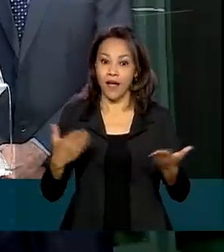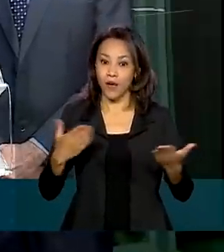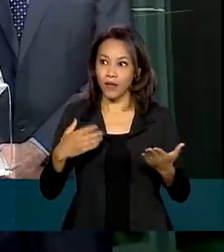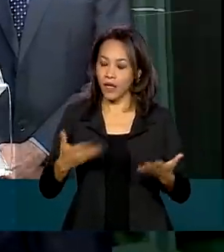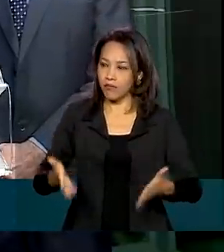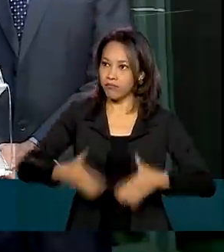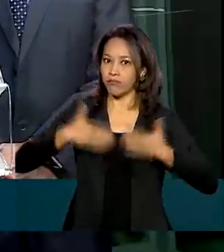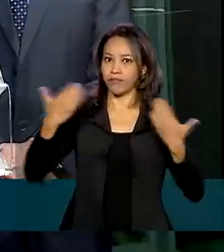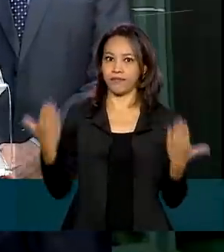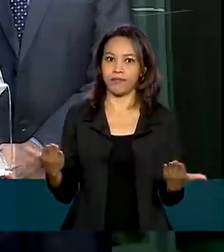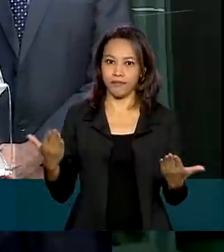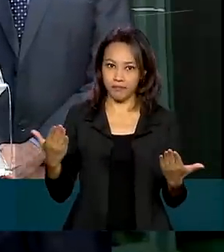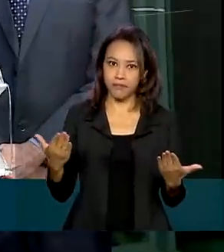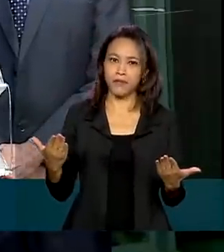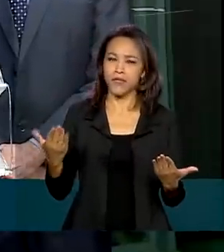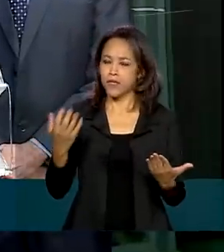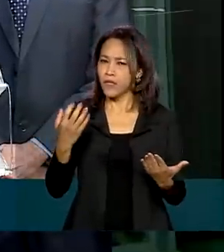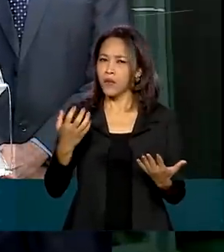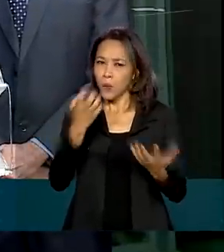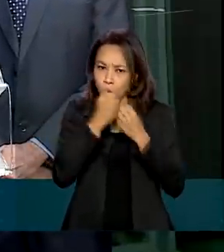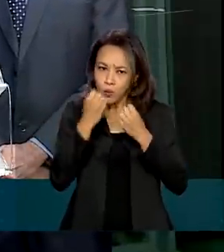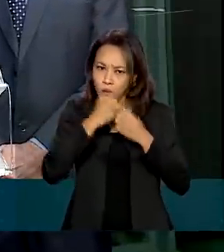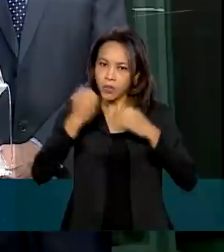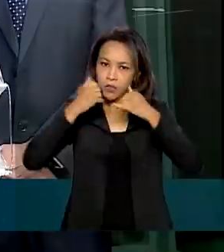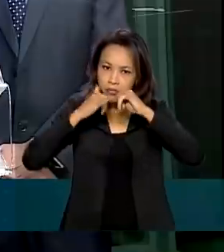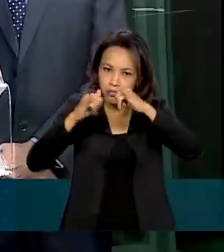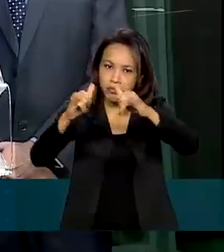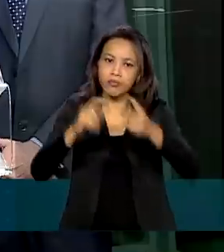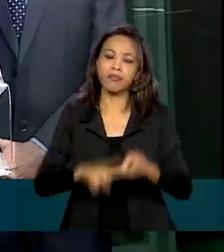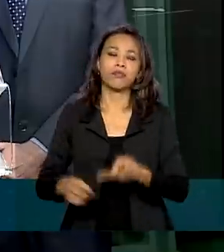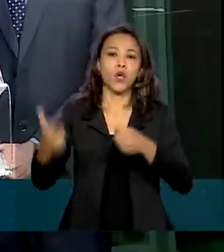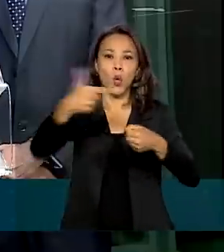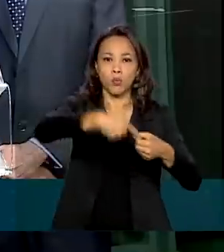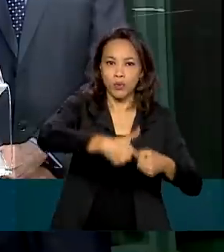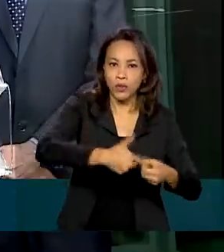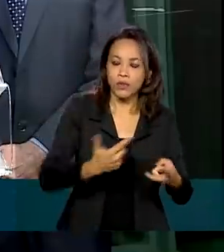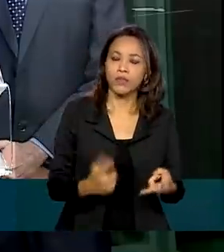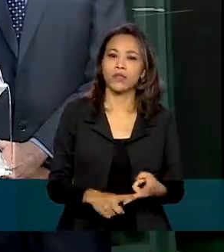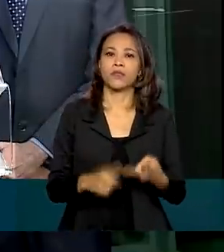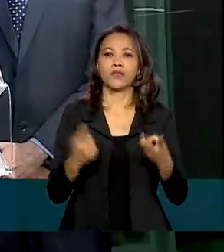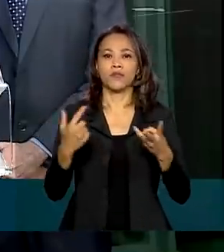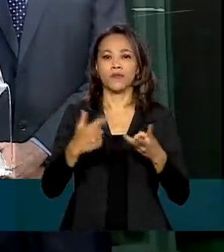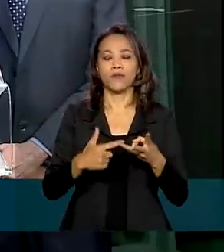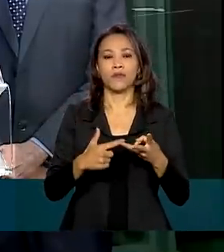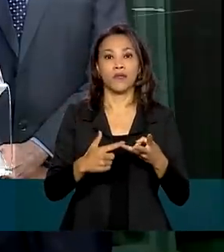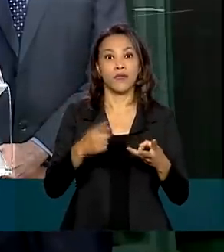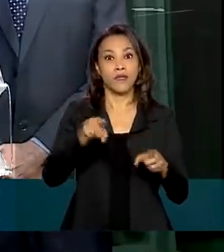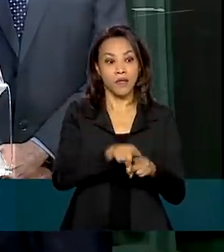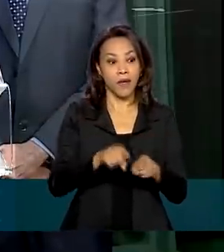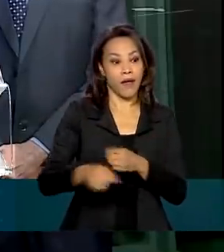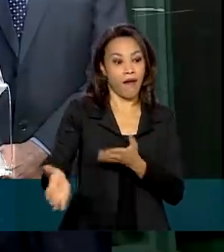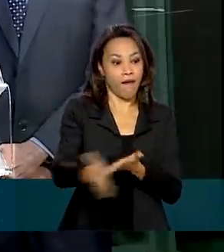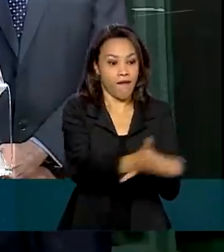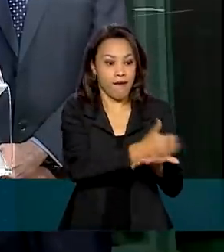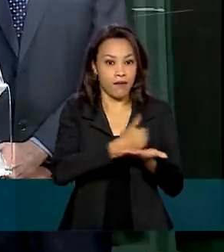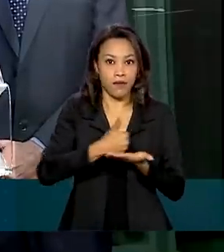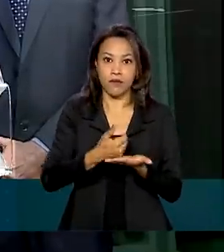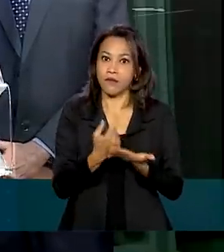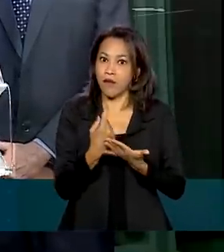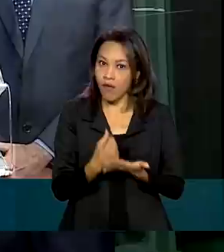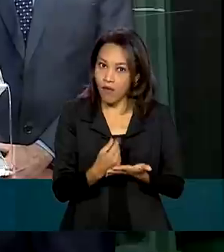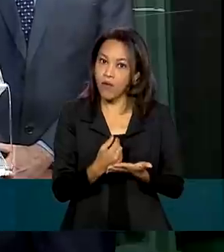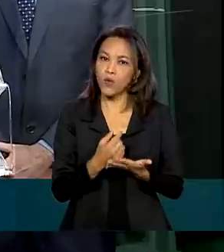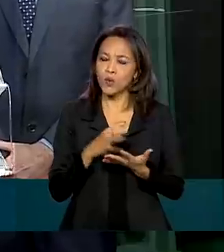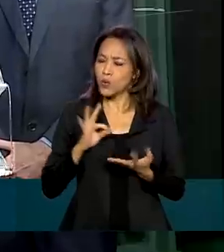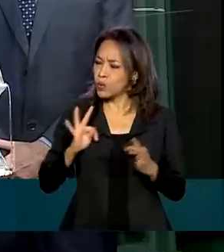surpreendendo. Consumo de energia elétrica, consumo de diesel, combustível em geral, consumo de combustível, arrecadação, todos